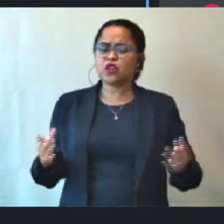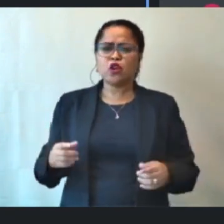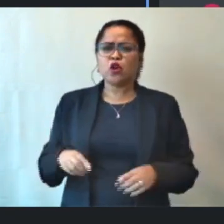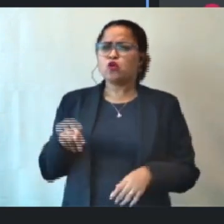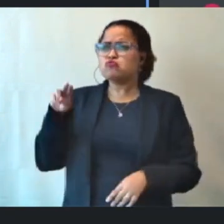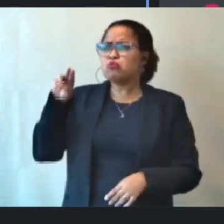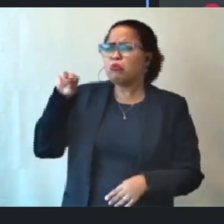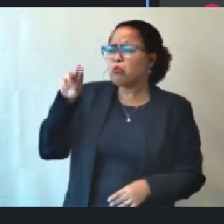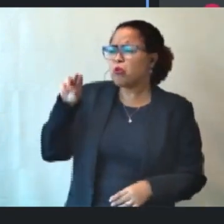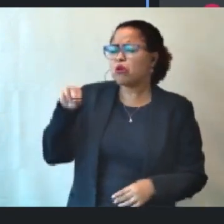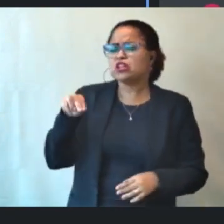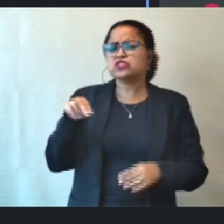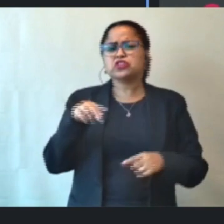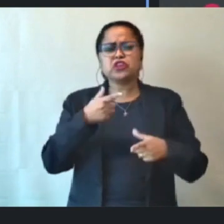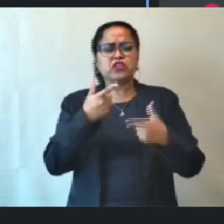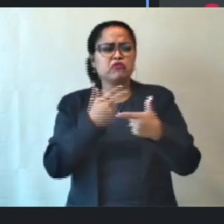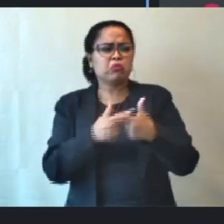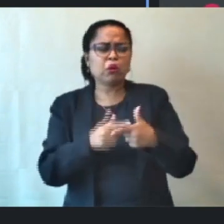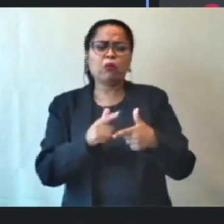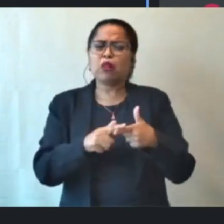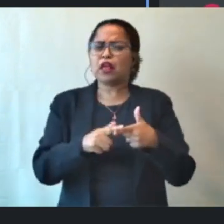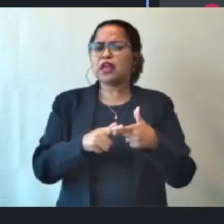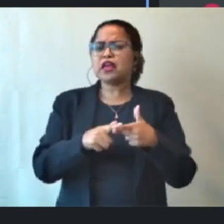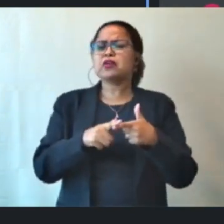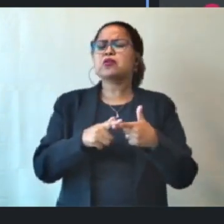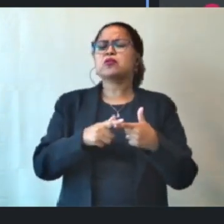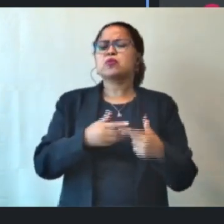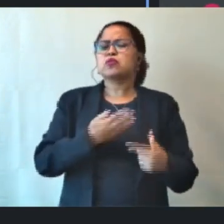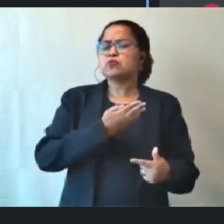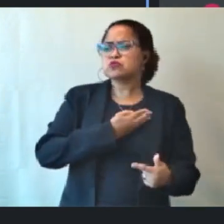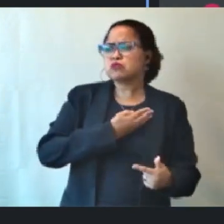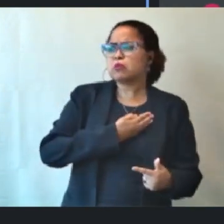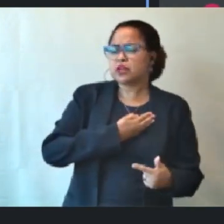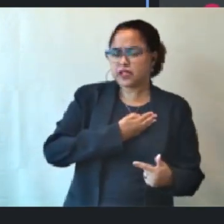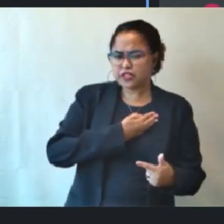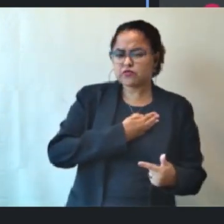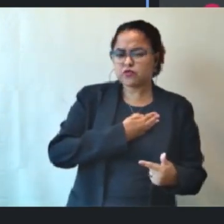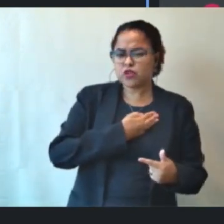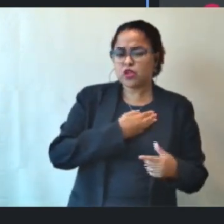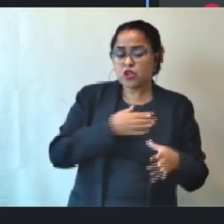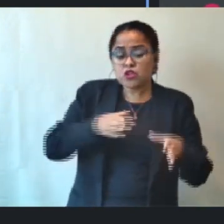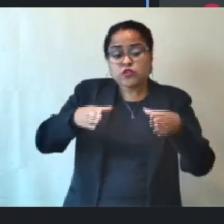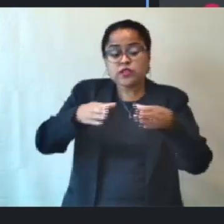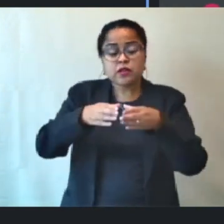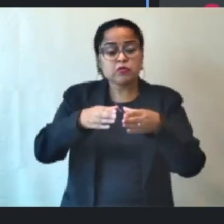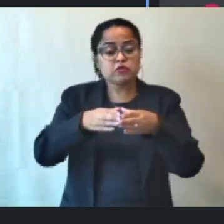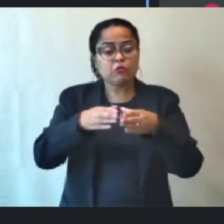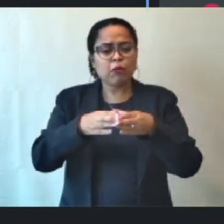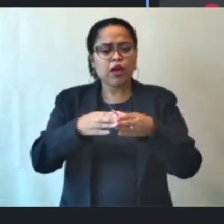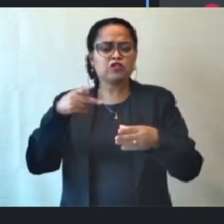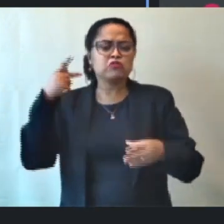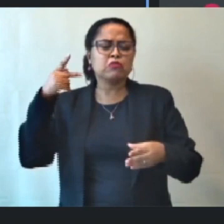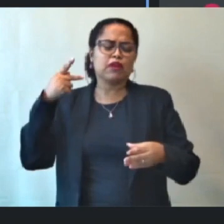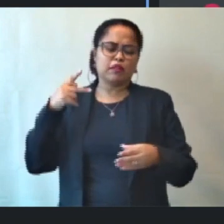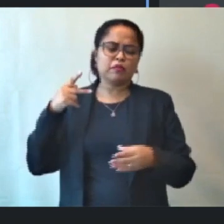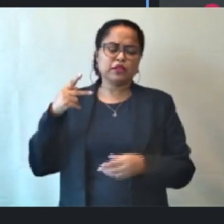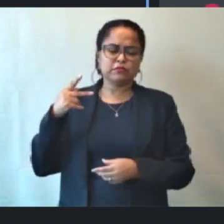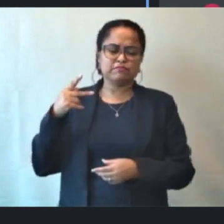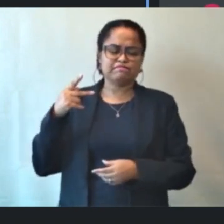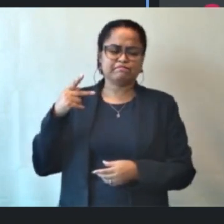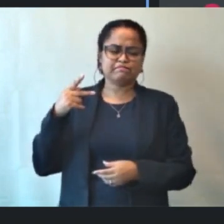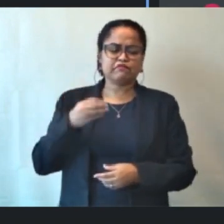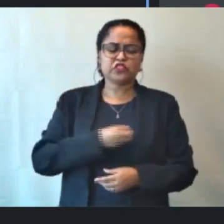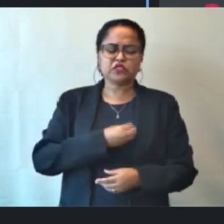de oposição, de situação, porque eu penso o seguinte, nós fazemos parte do Parlamento e até mesmo o